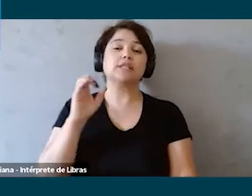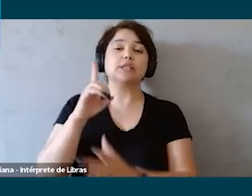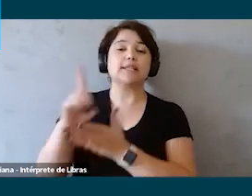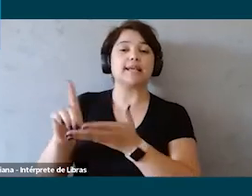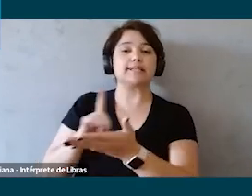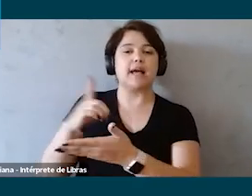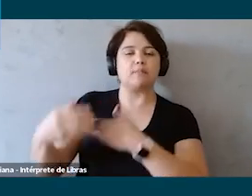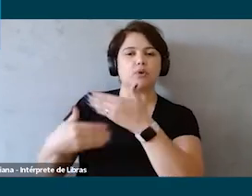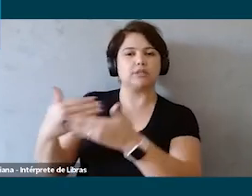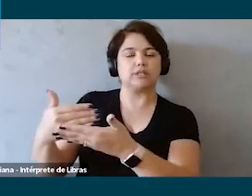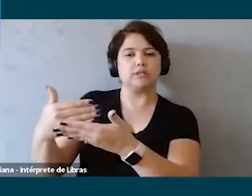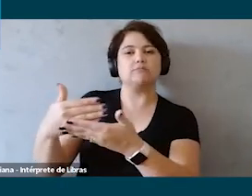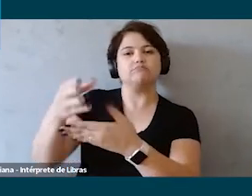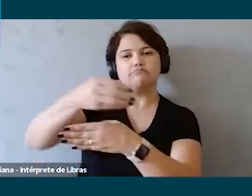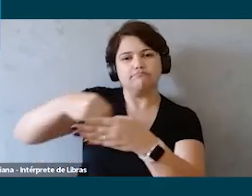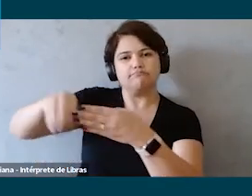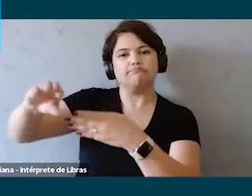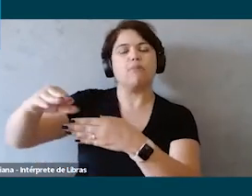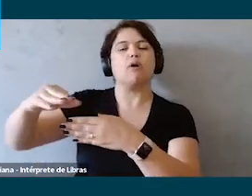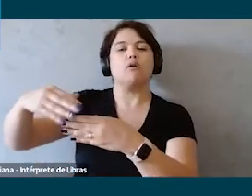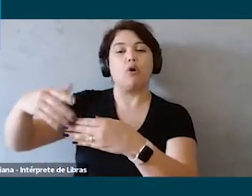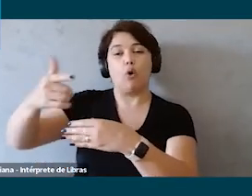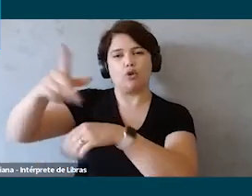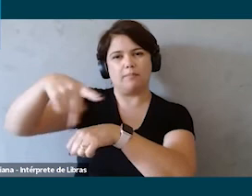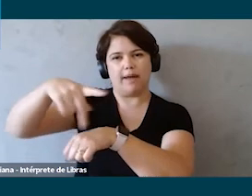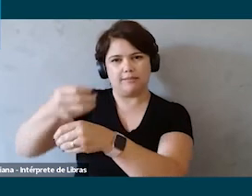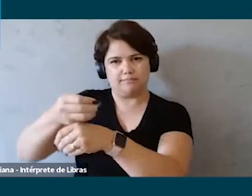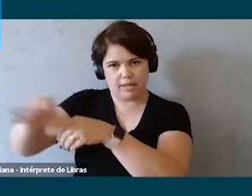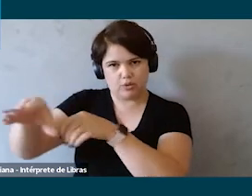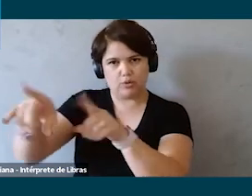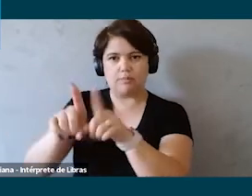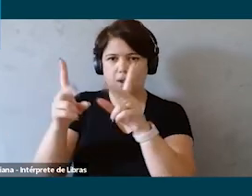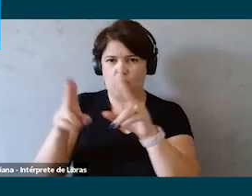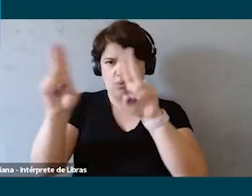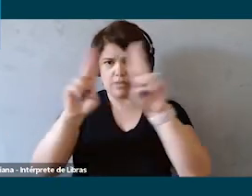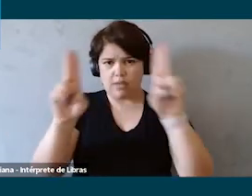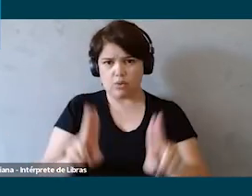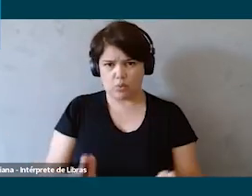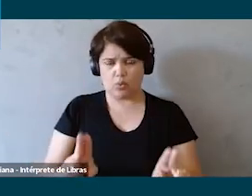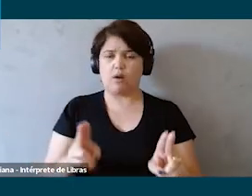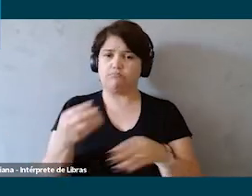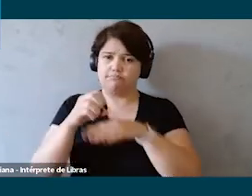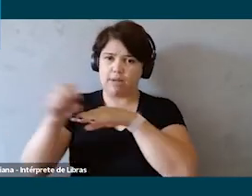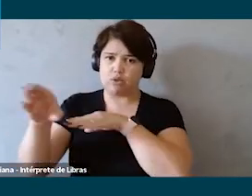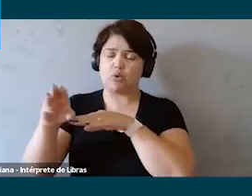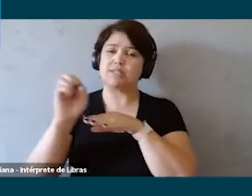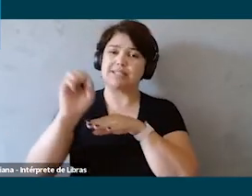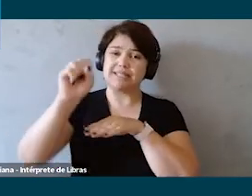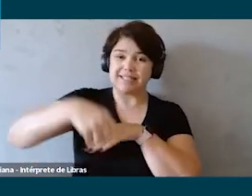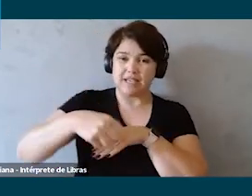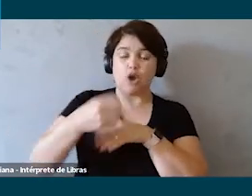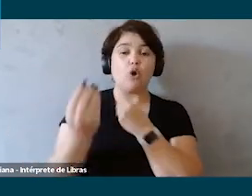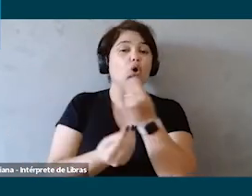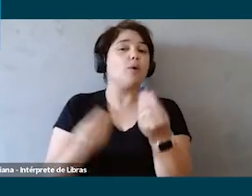foi reaplicado para outros países que estavam passando por esse processo de digitalização da natura se sim se vocês